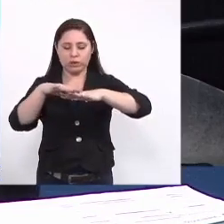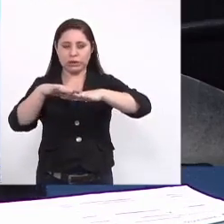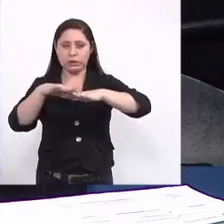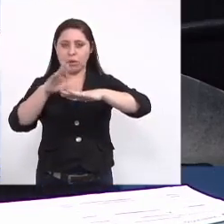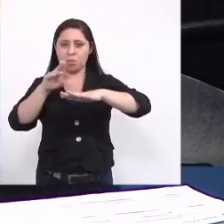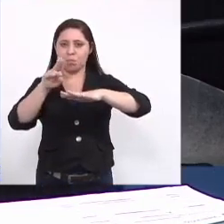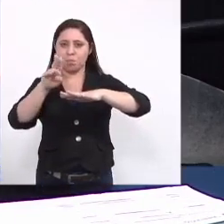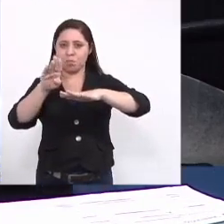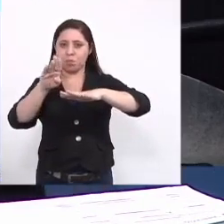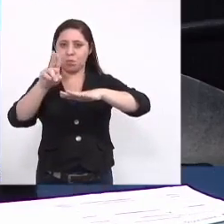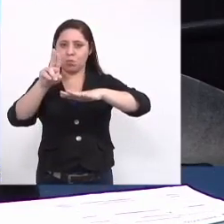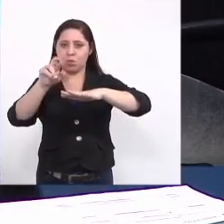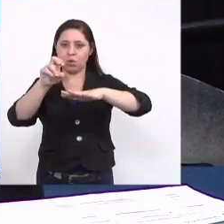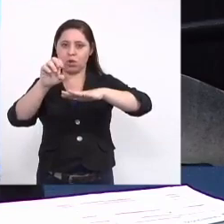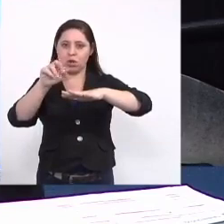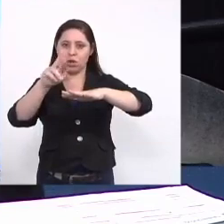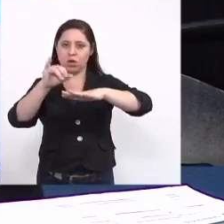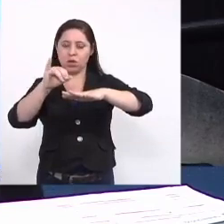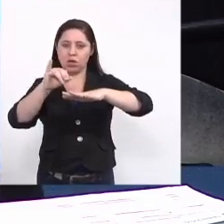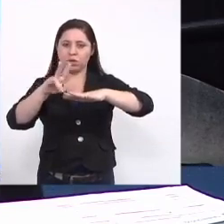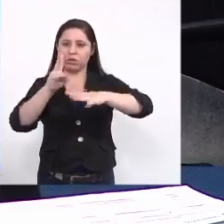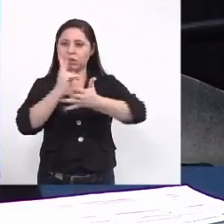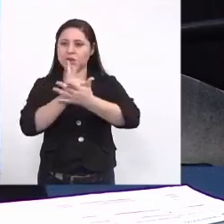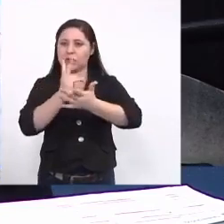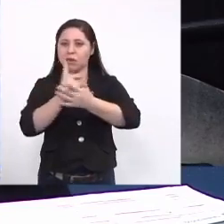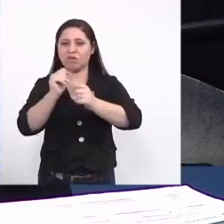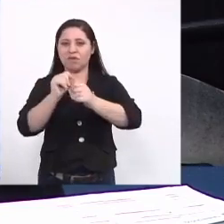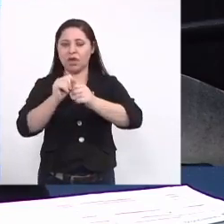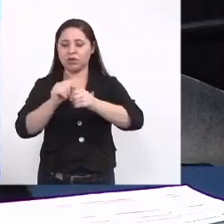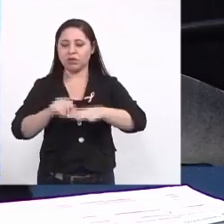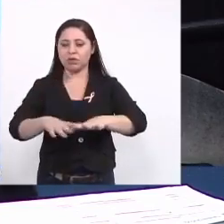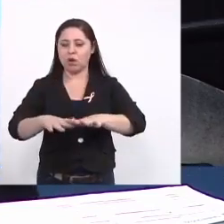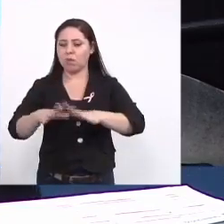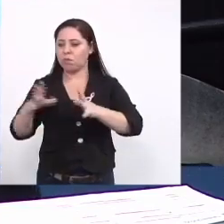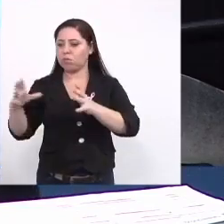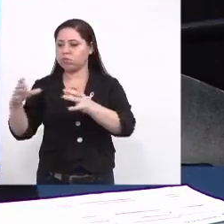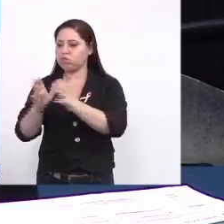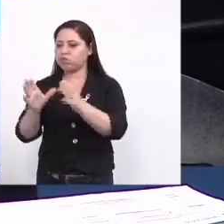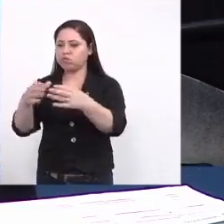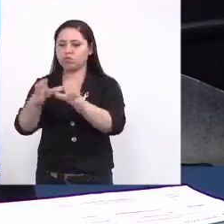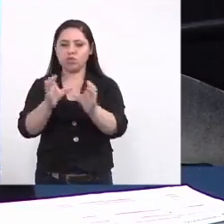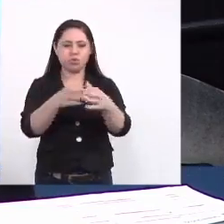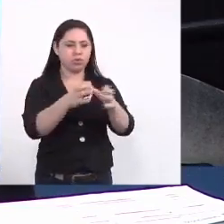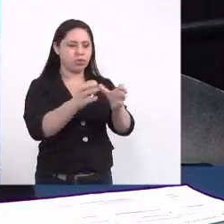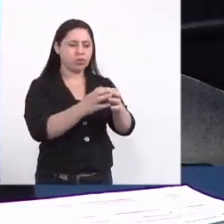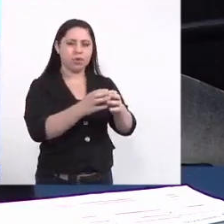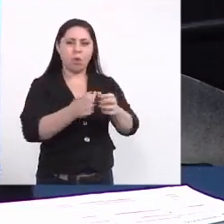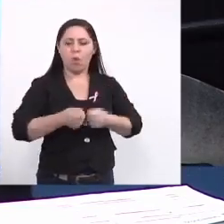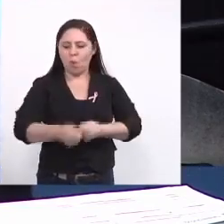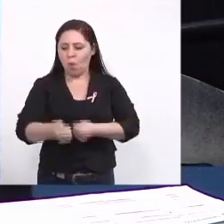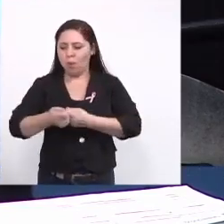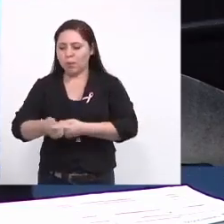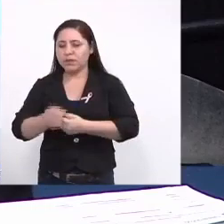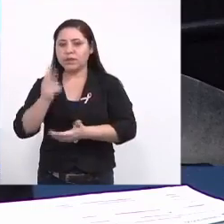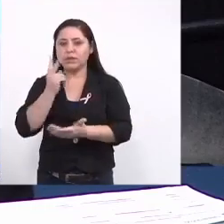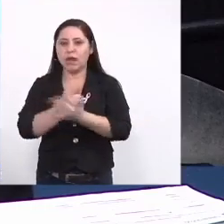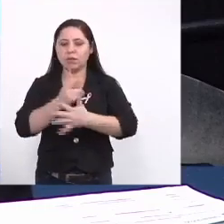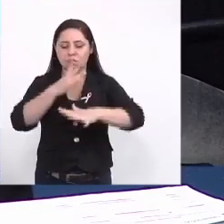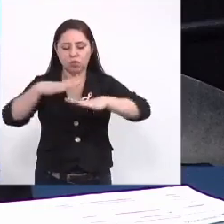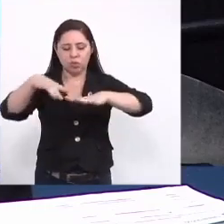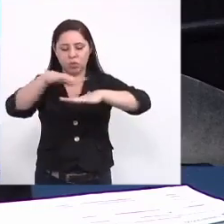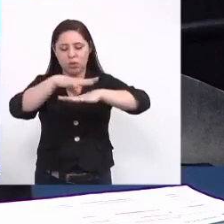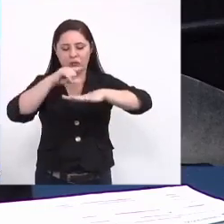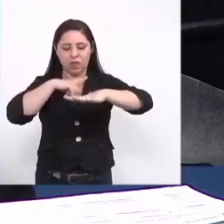todo mundo faz os mutirões etc e ali nesses bueiros que